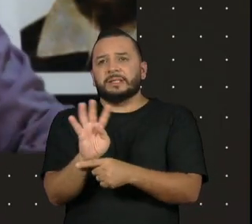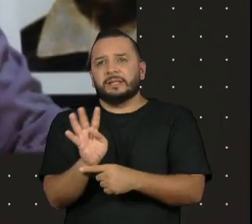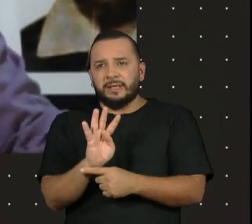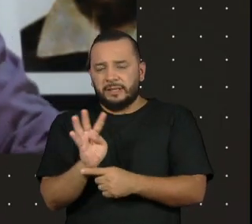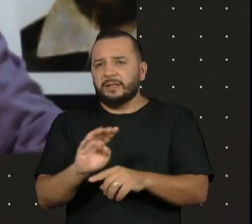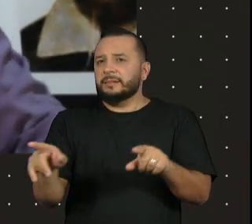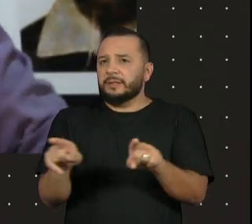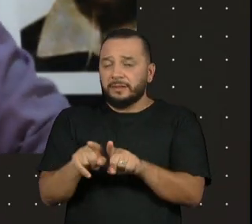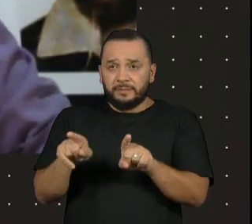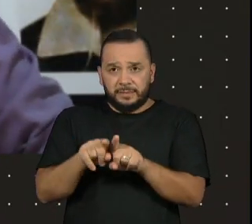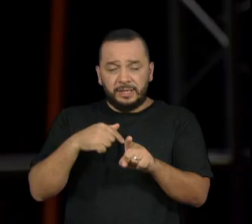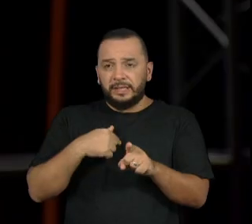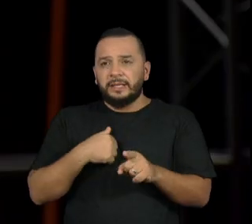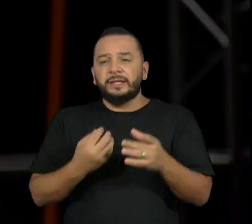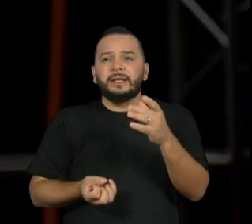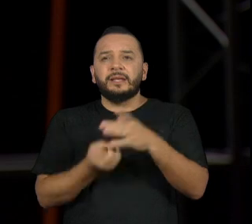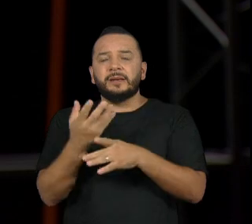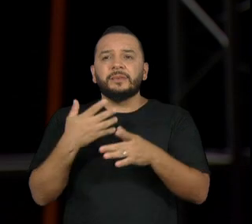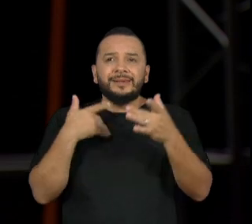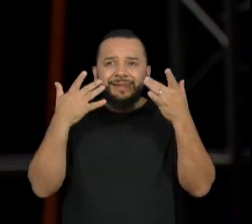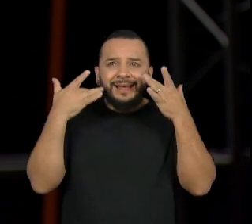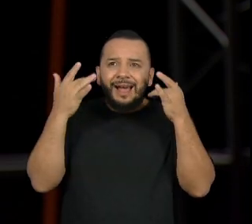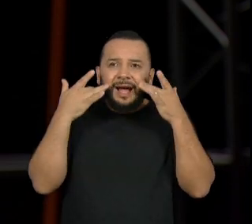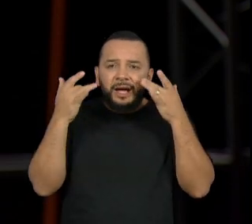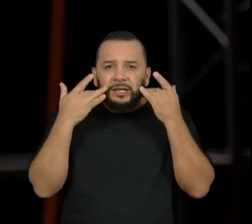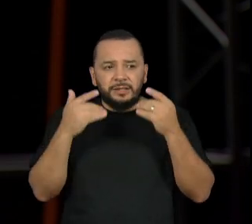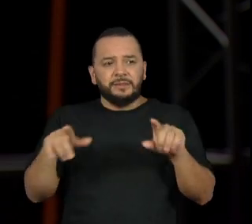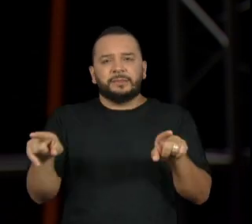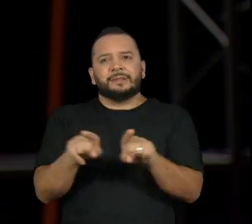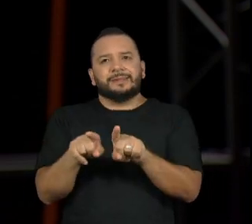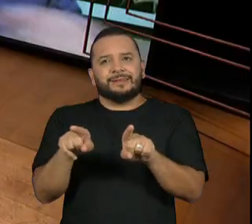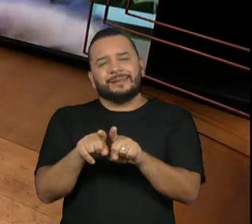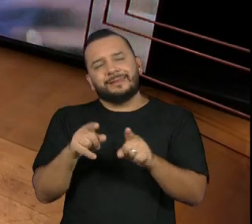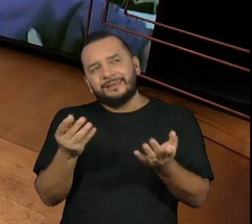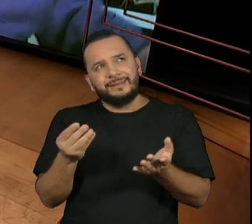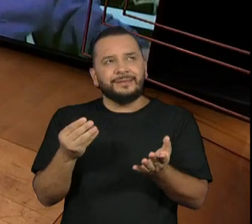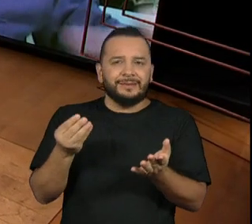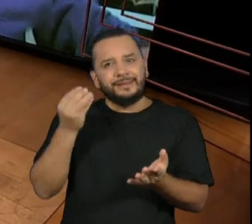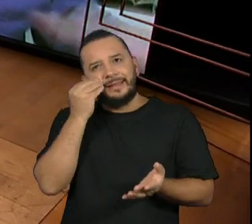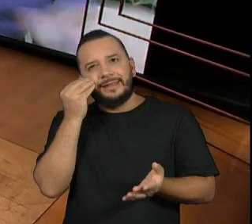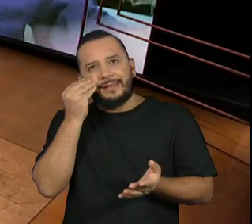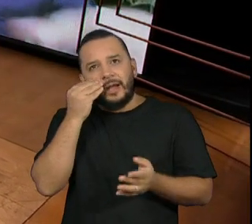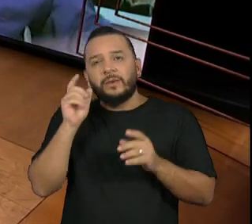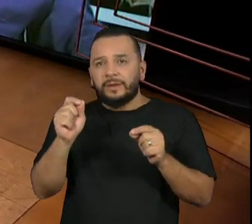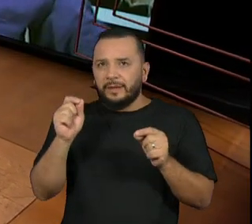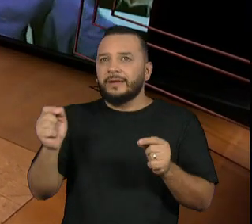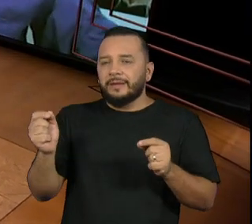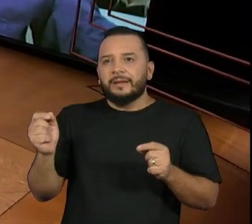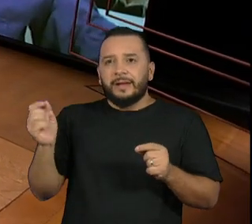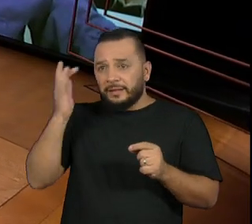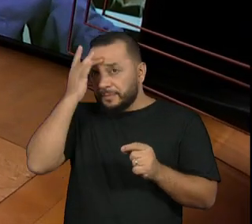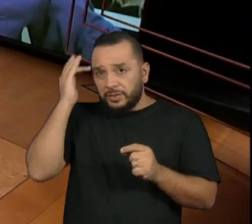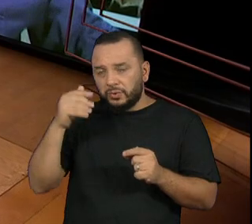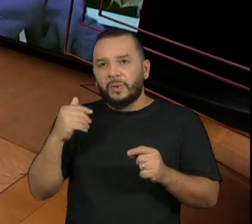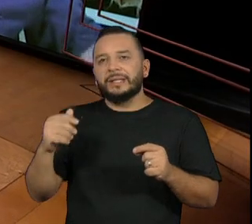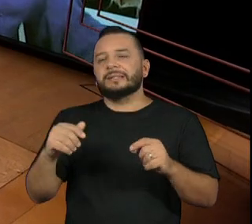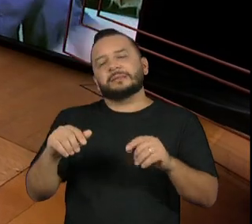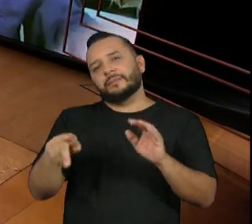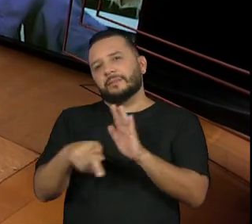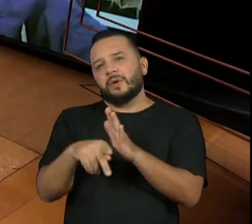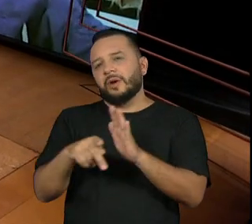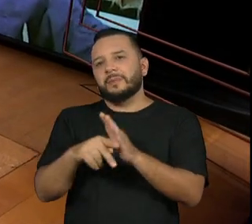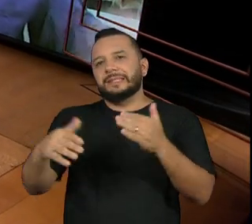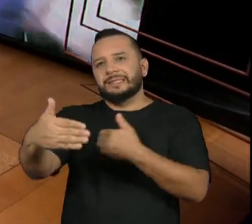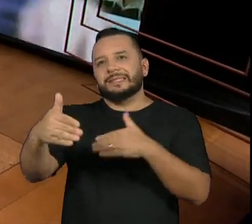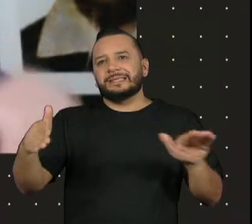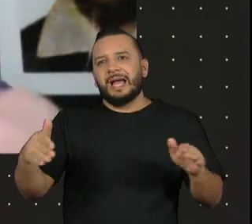teatro virtual para tentar manter, além do público, o público, tudo bem, o público não vai estar presente na mesma sala, mas ele vai estar